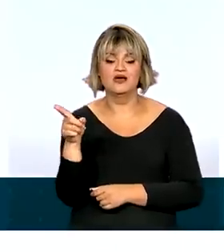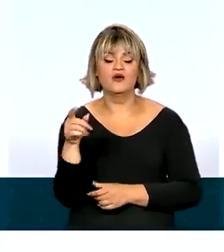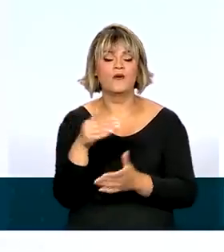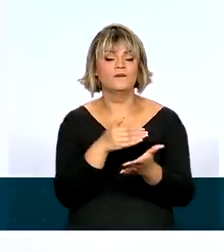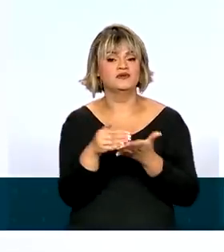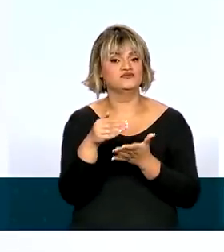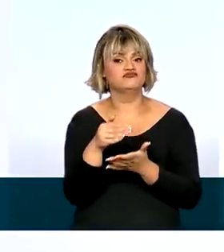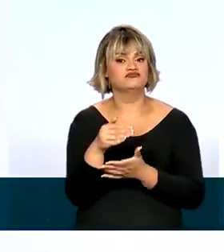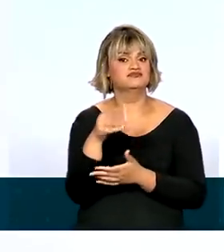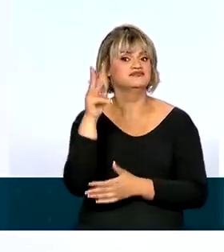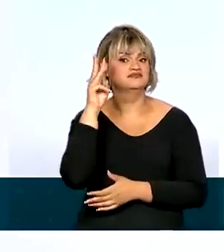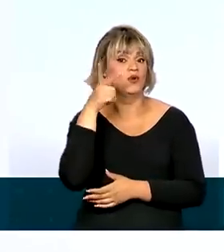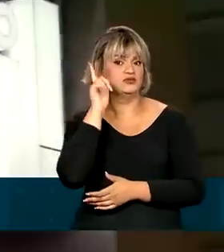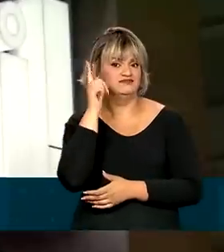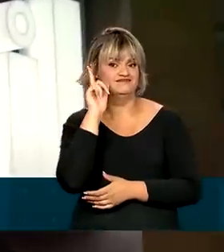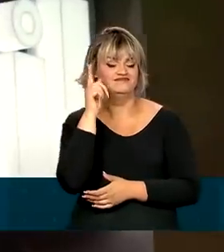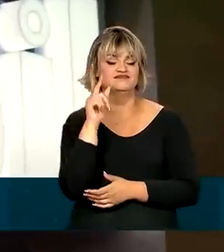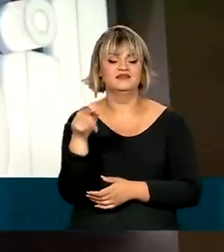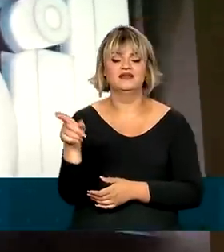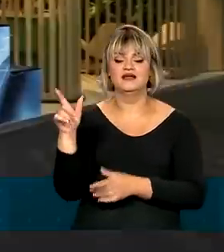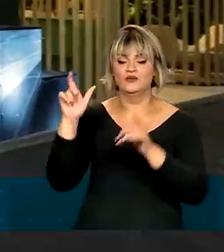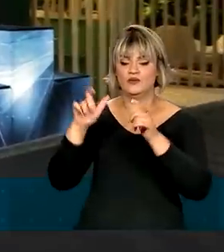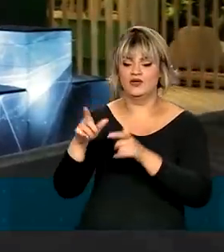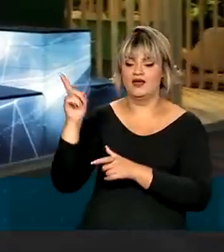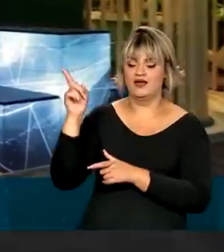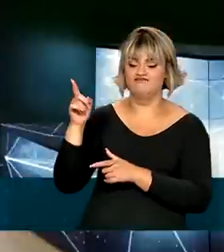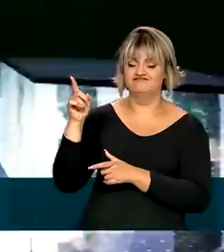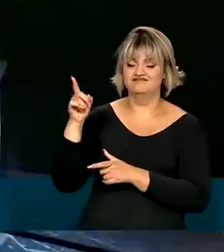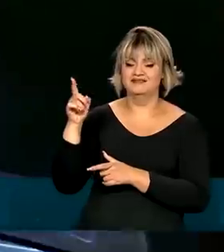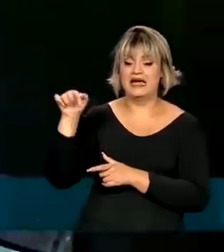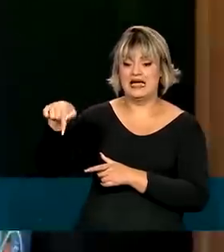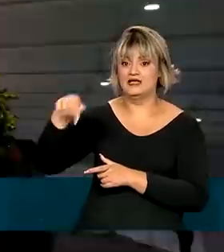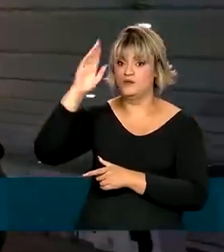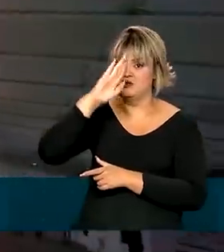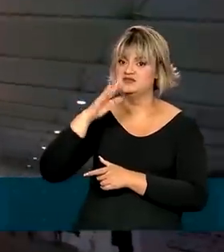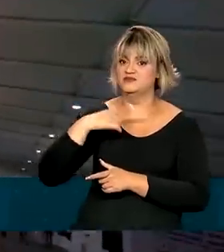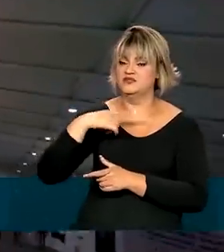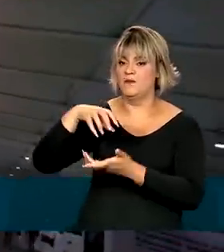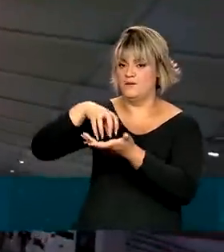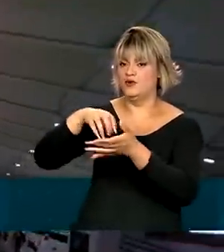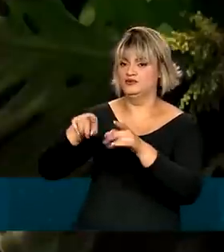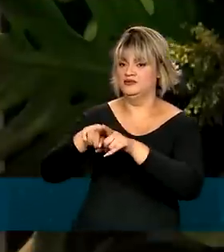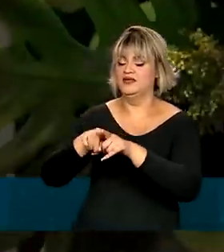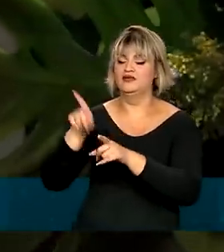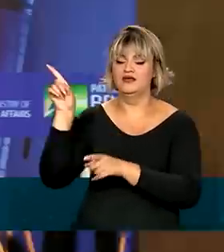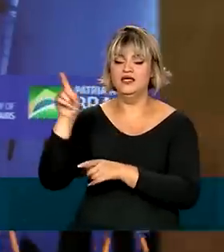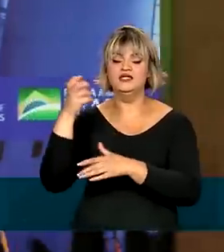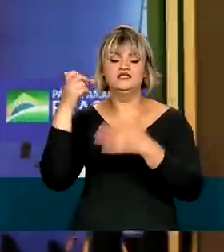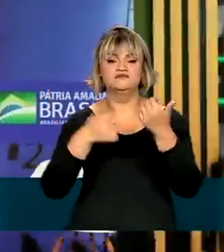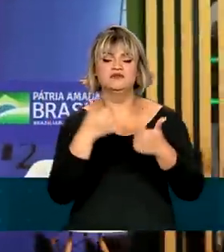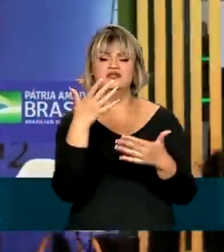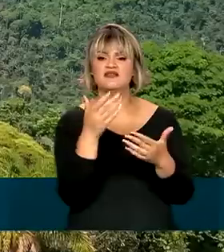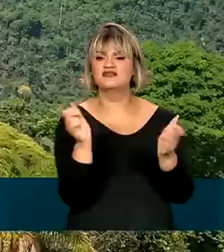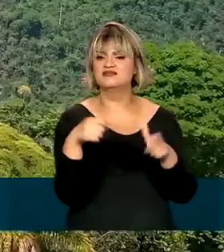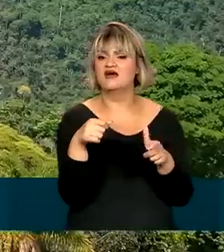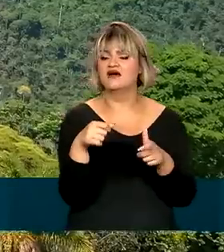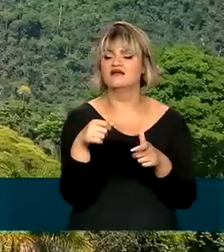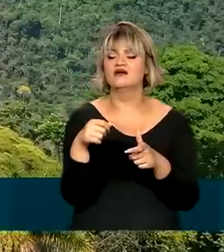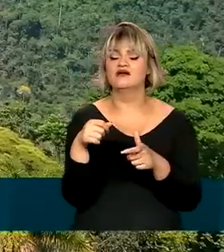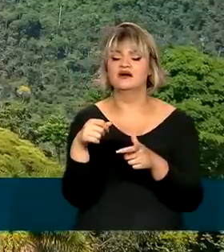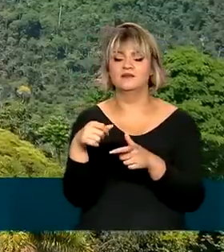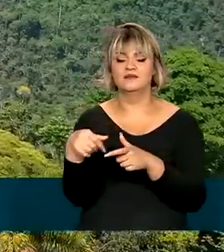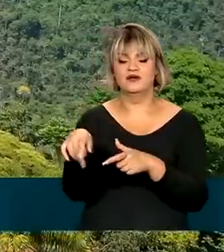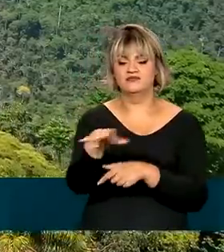começaram nesta terça-feira. No pavilhão brasileiro montado na conferência, foi debatido como é possível usar os